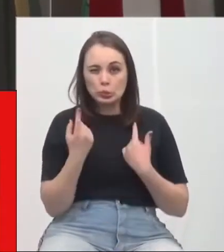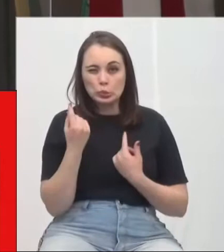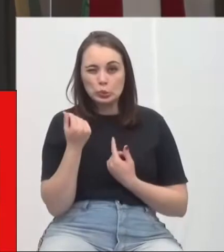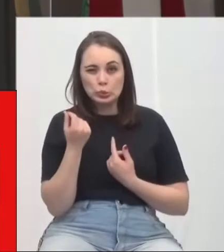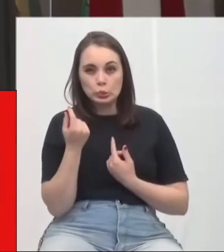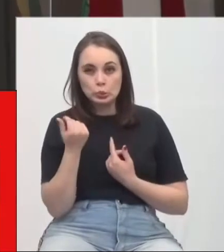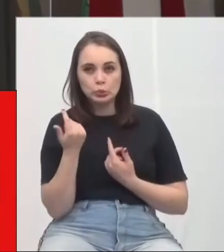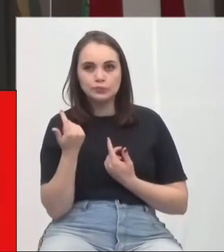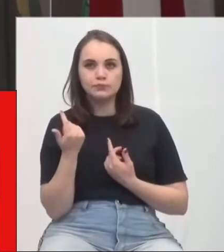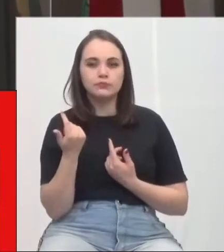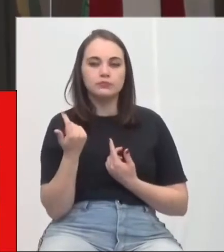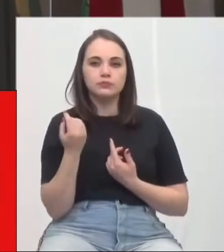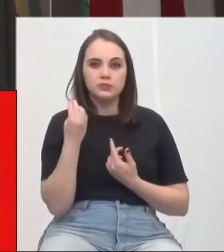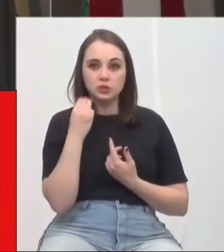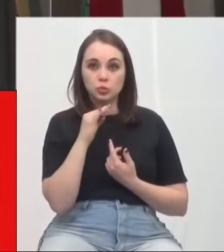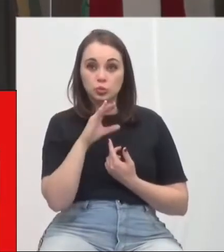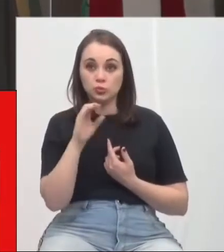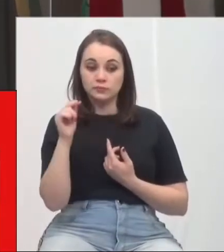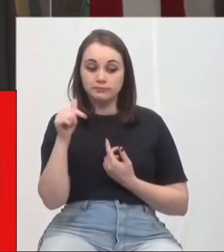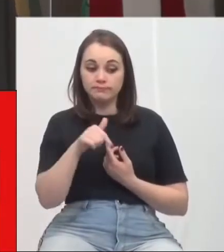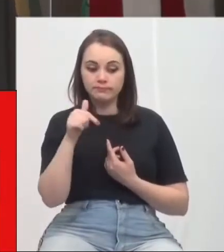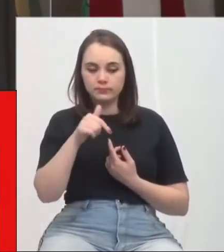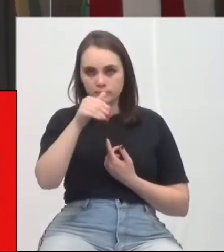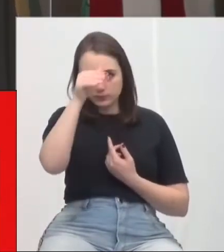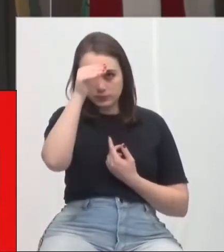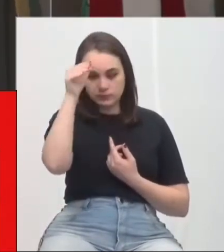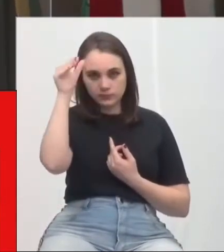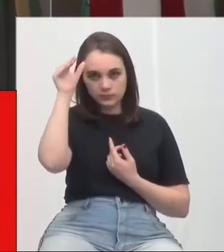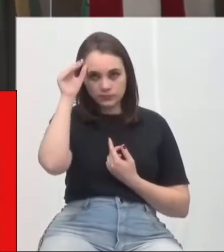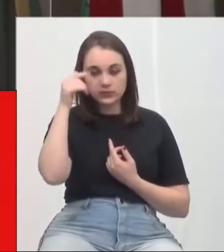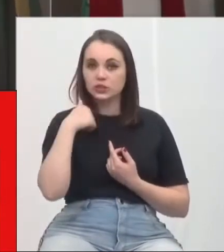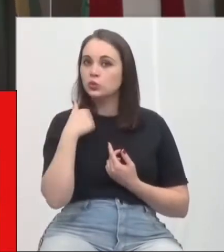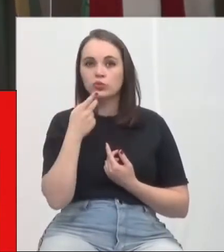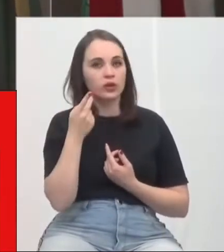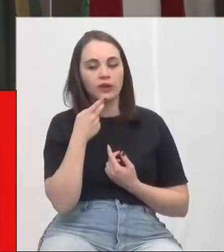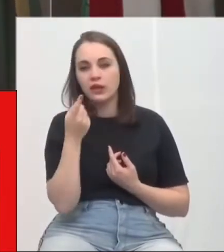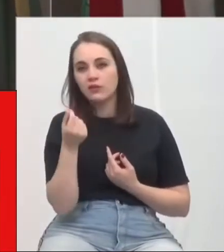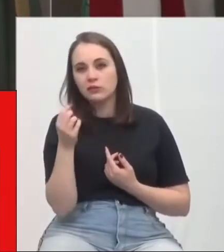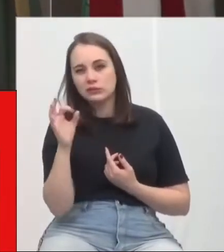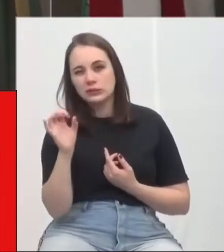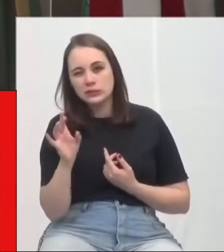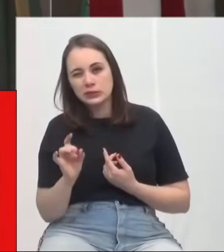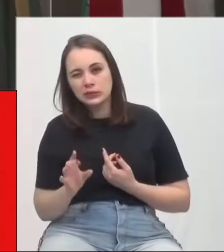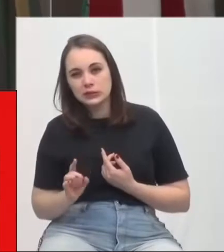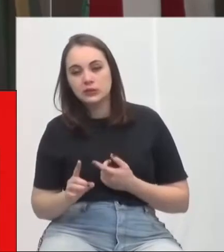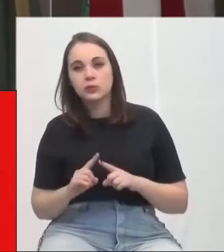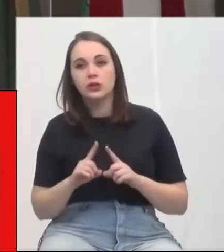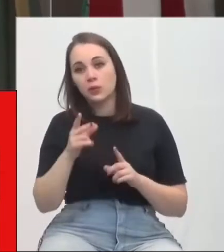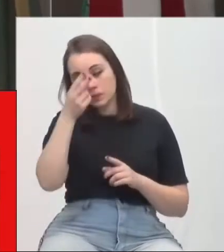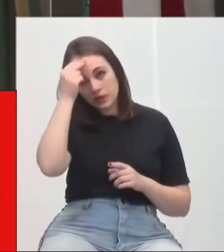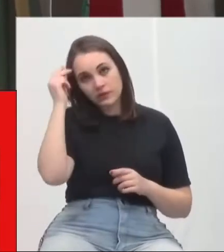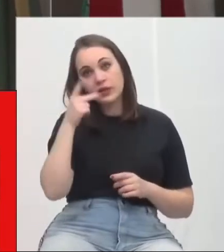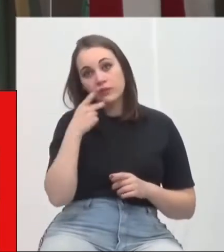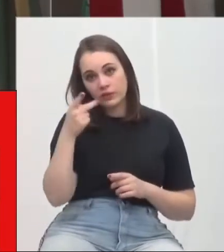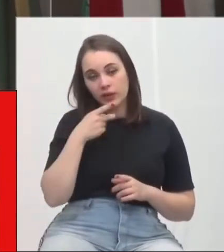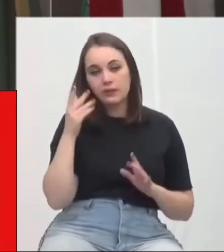Arleu, ao município de Criciúma. Eu não vou citar valores, porque quem vai citar é o prefeito, quem vai